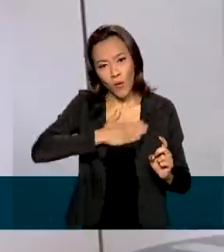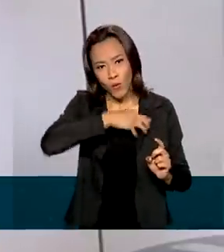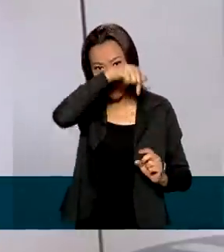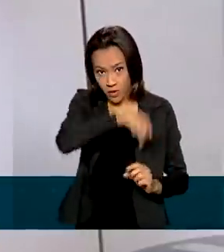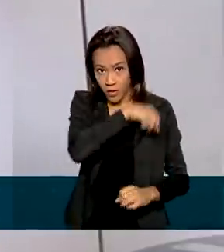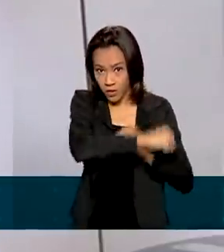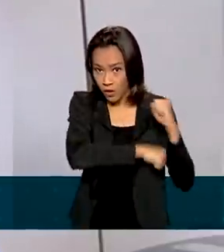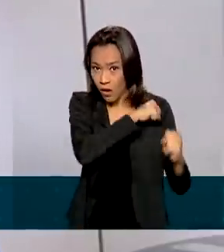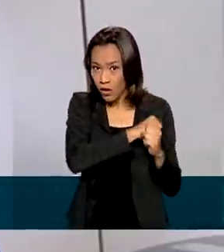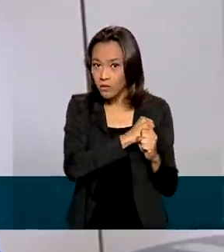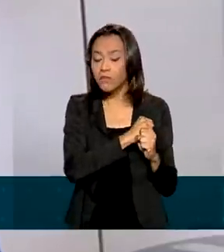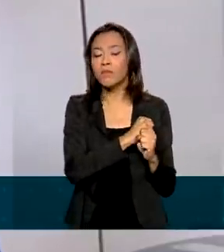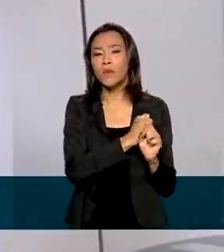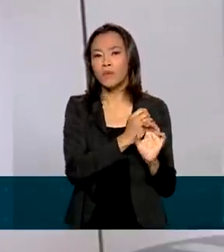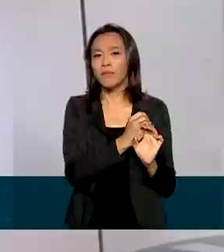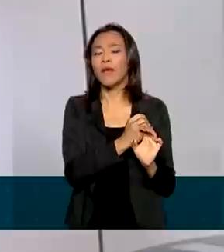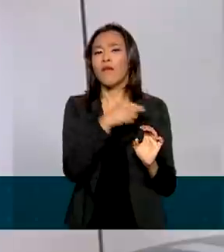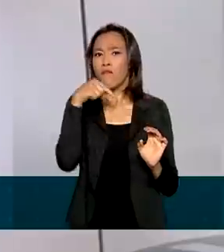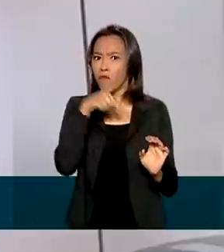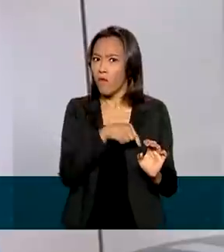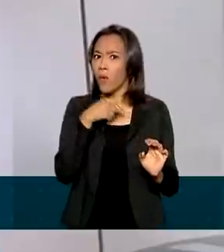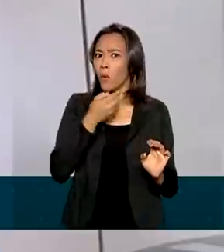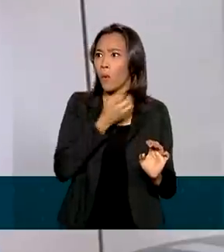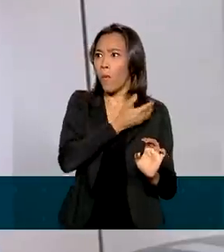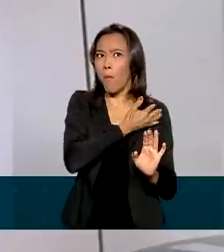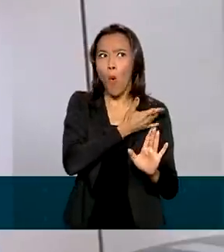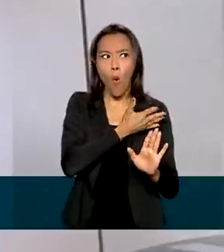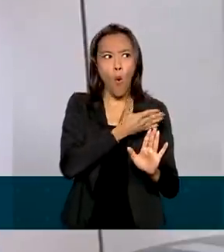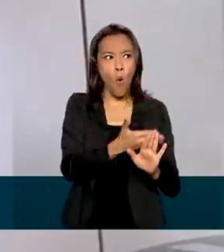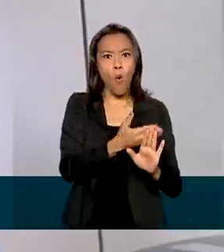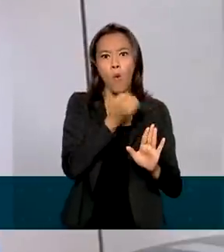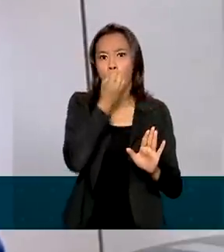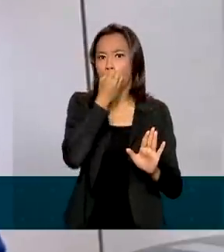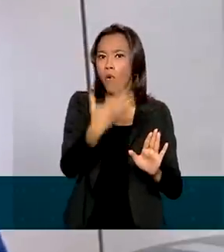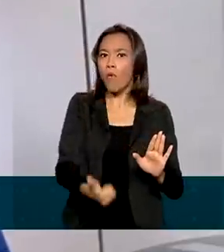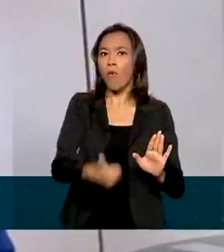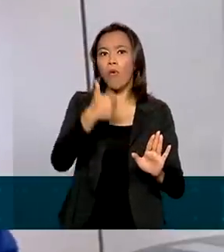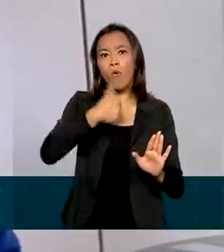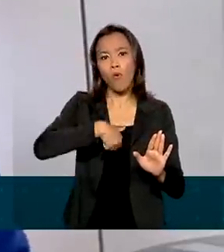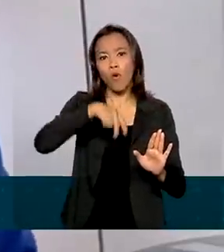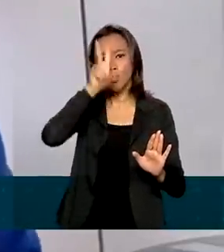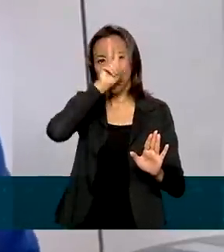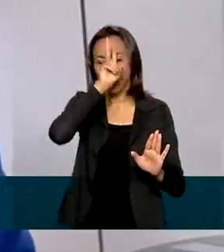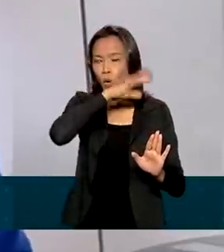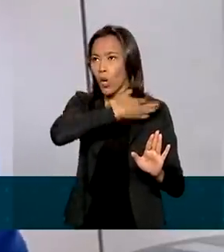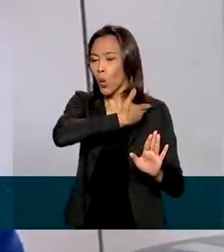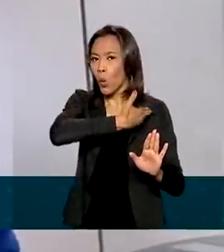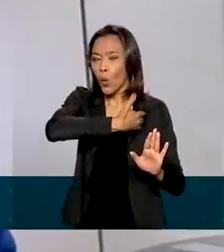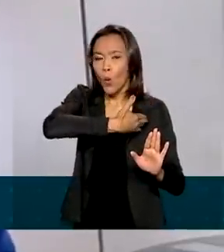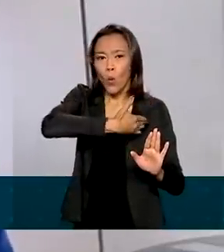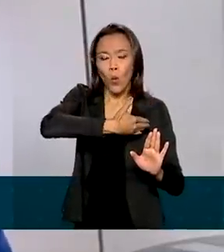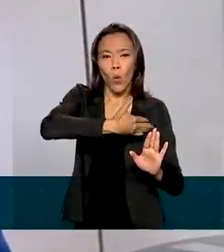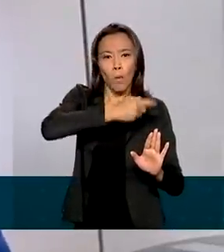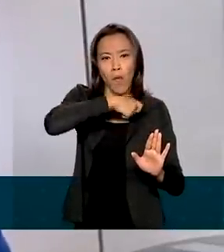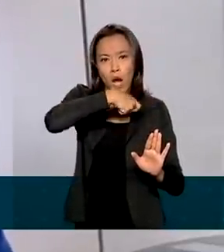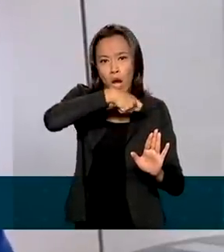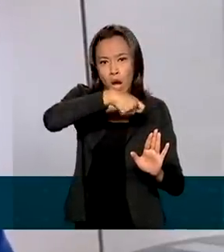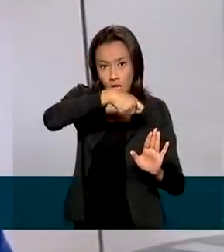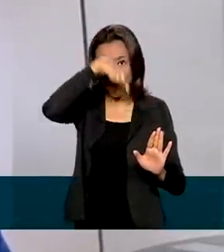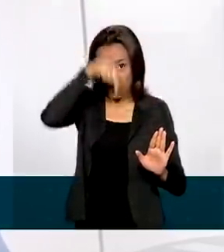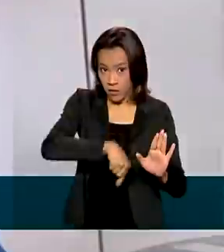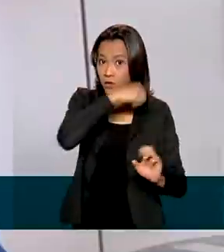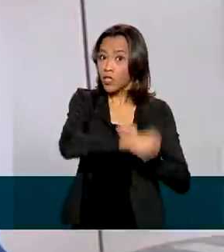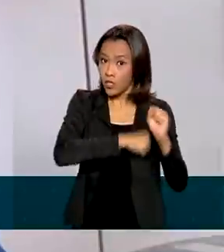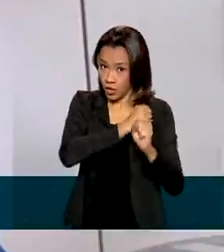foi o maior valor de toda a série histórica para cada um dos respectivos meses que eu